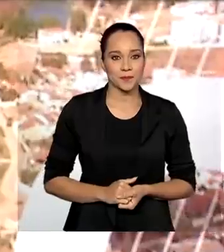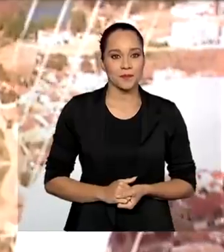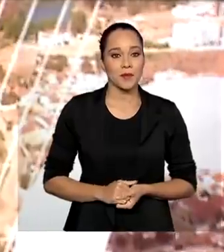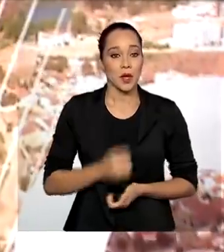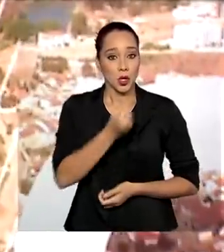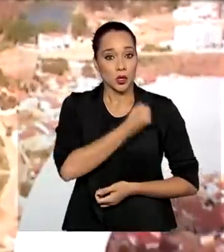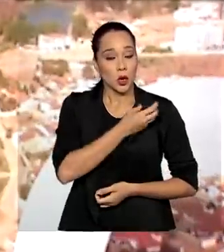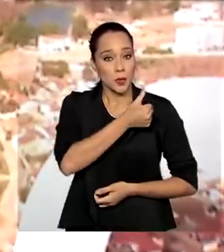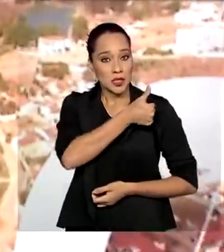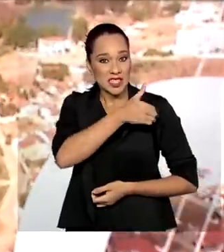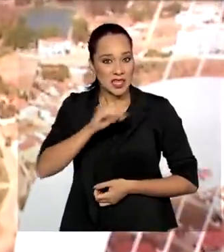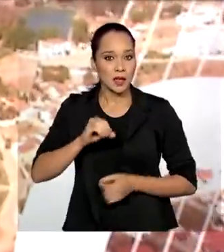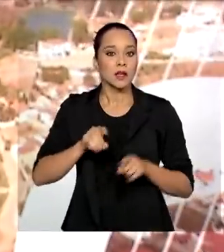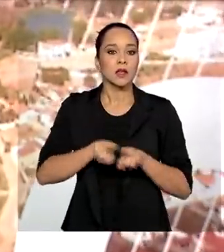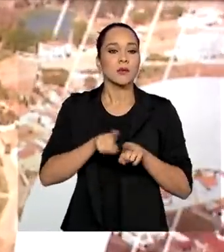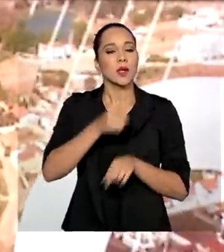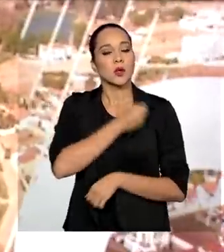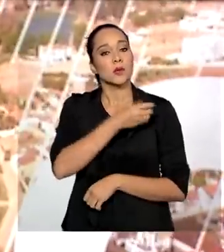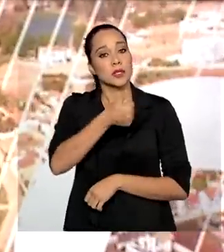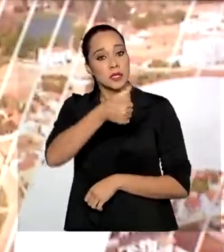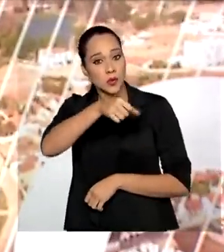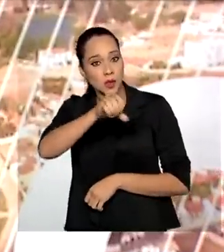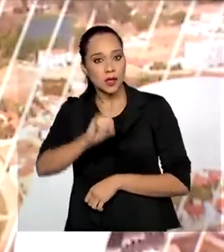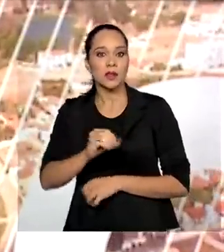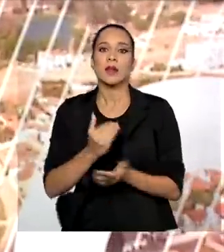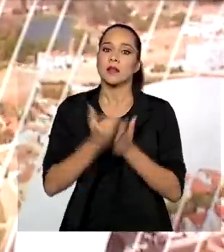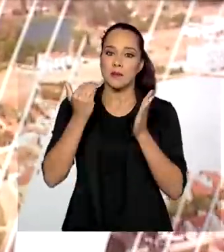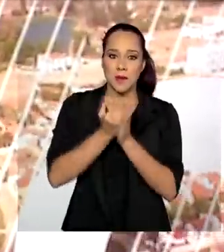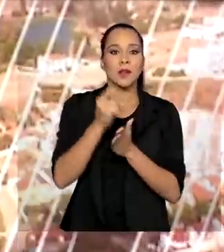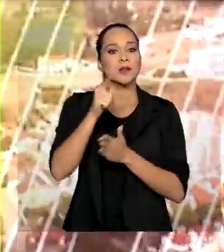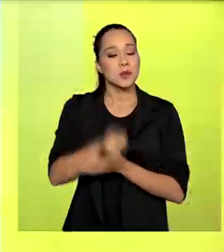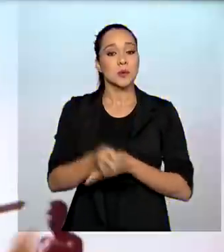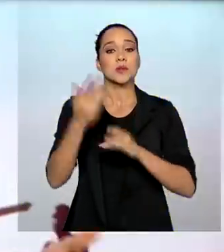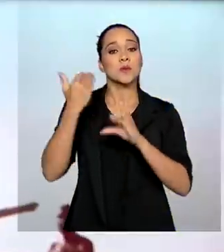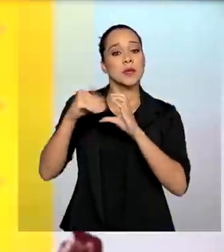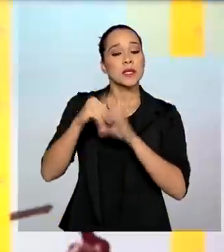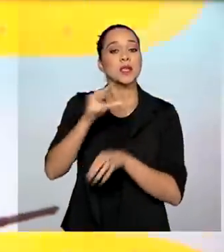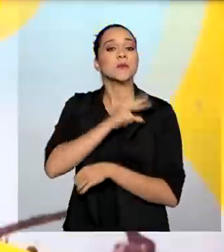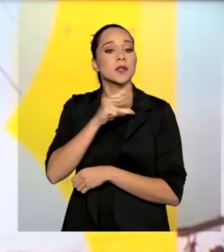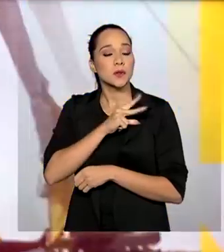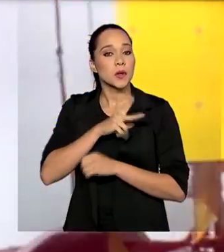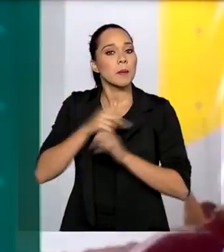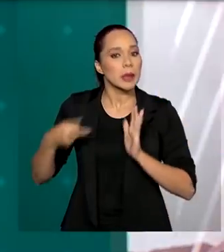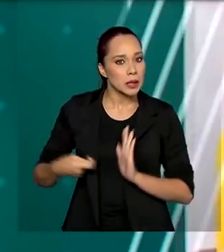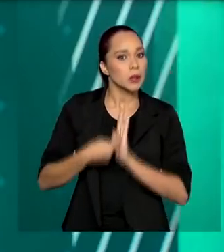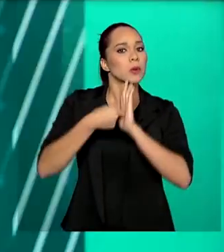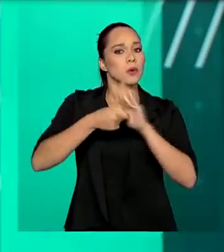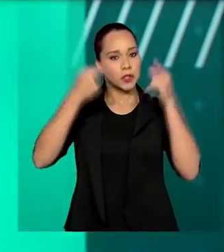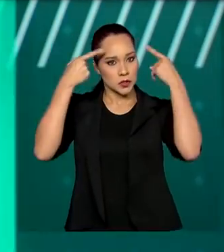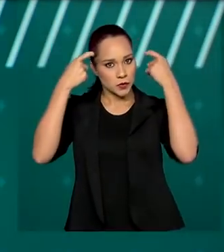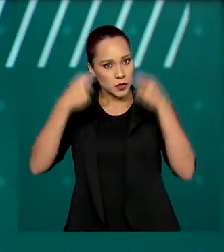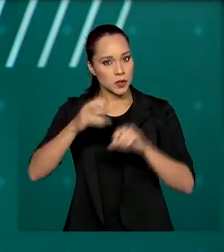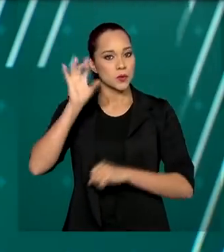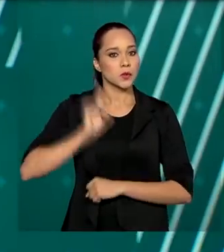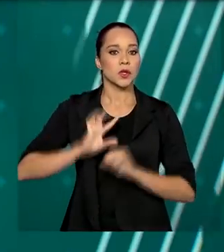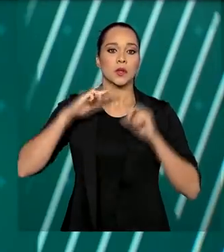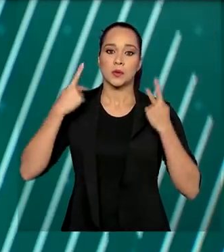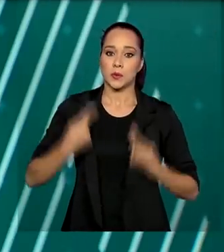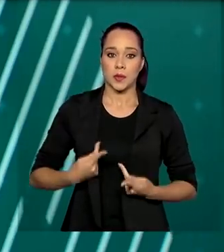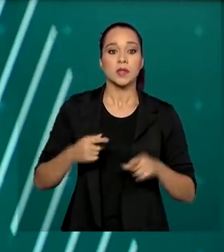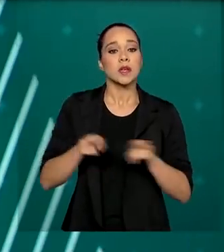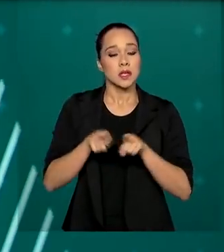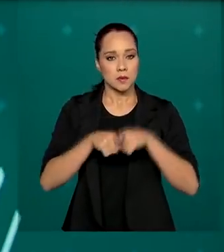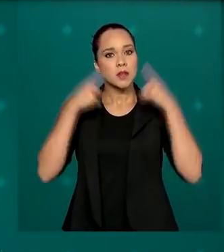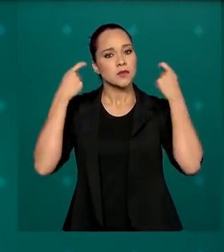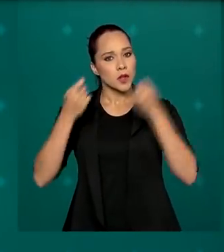Disque 100 e o Ligue 180 ganharam mais uma plataforma de mensagens privadas para denúncias de violações de direitos humanos